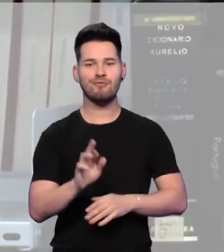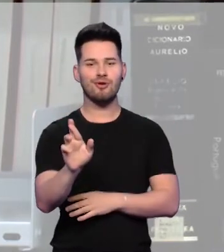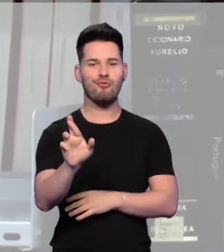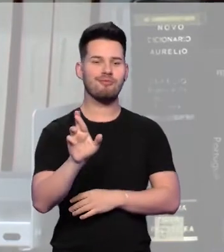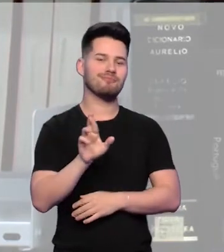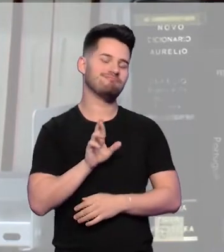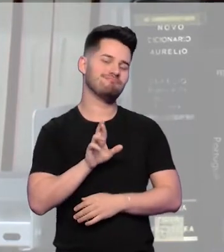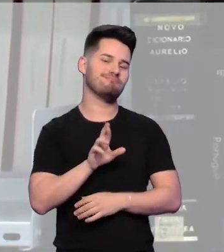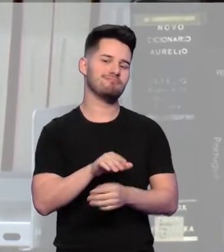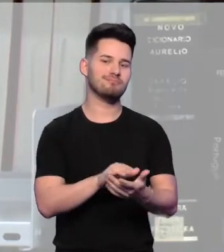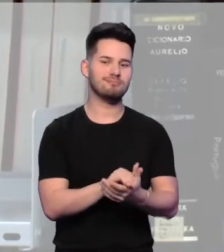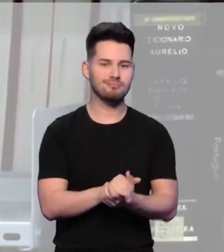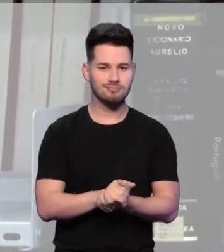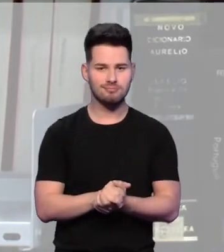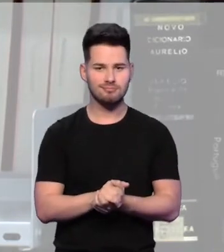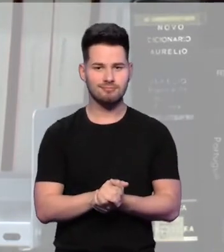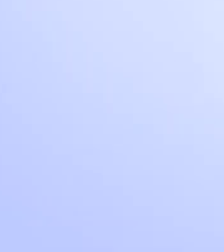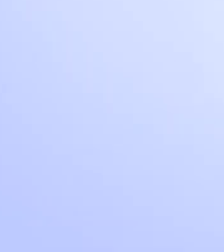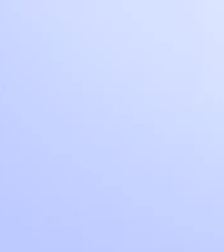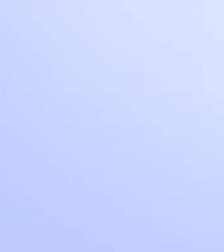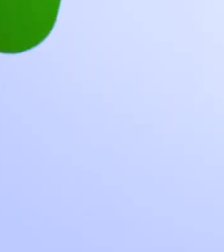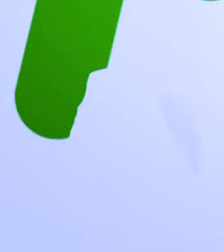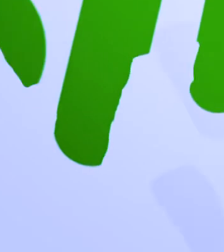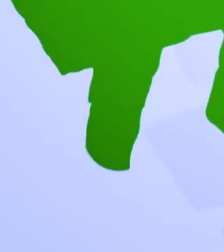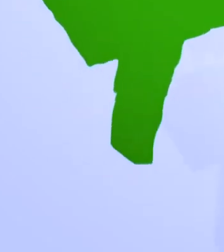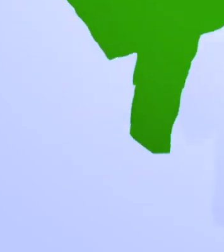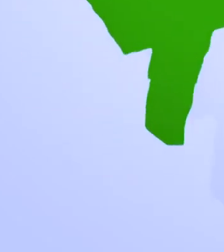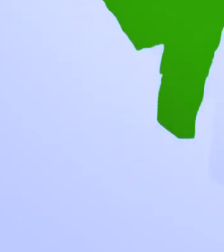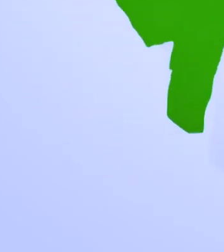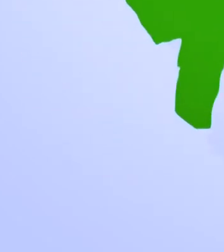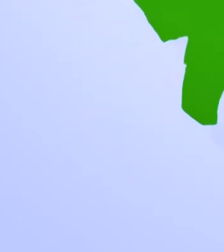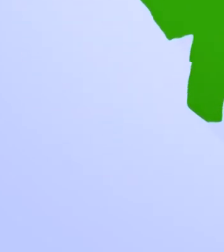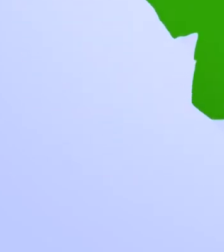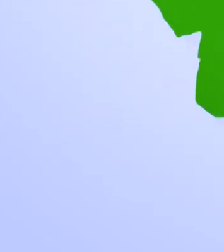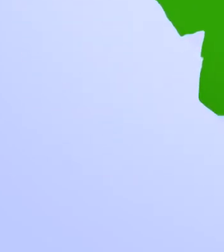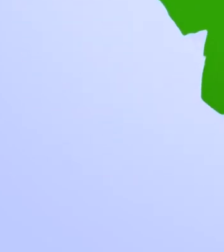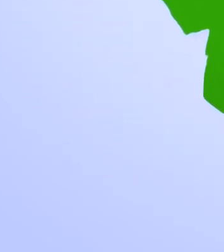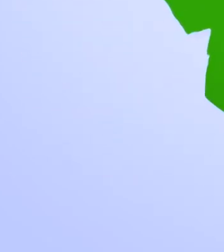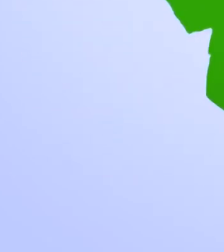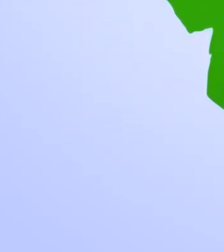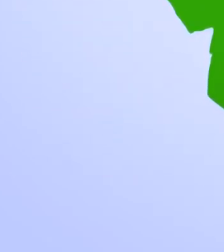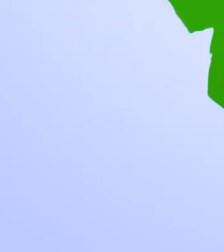feliz com o resultado que eu estou tendo. Música Música